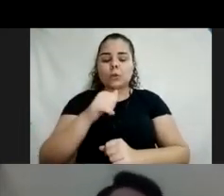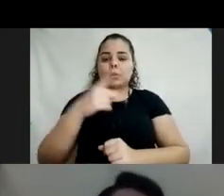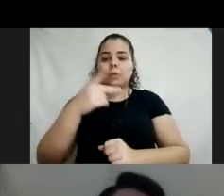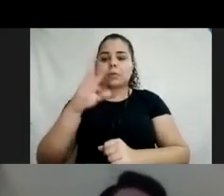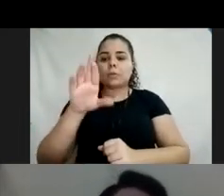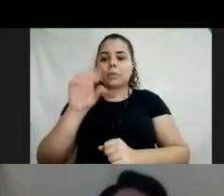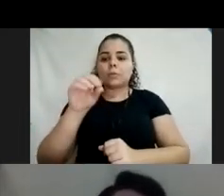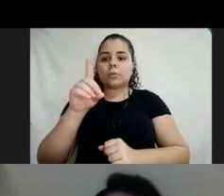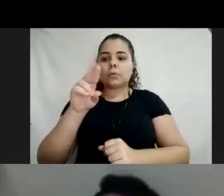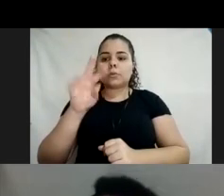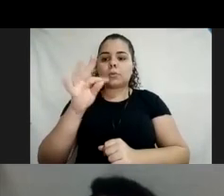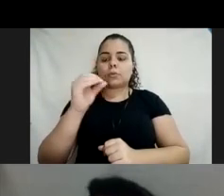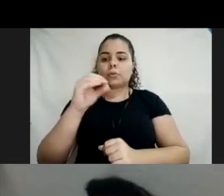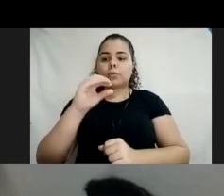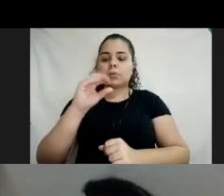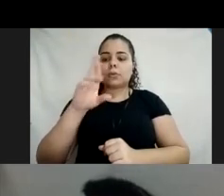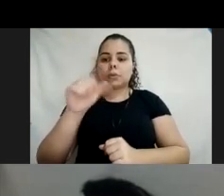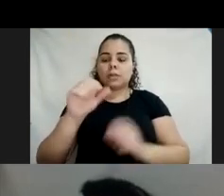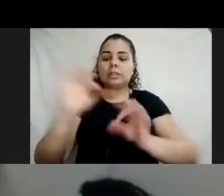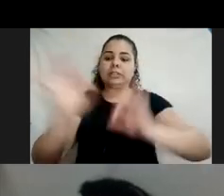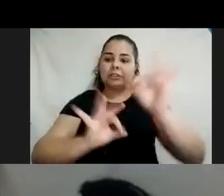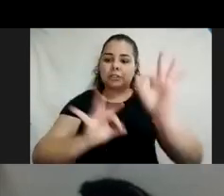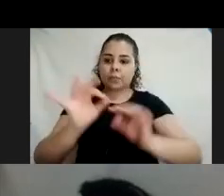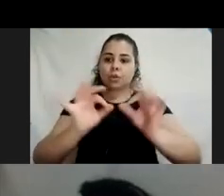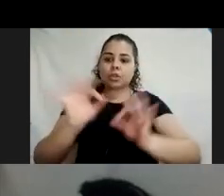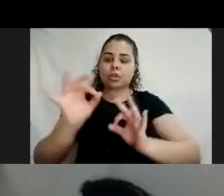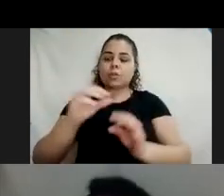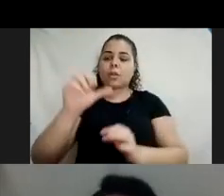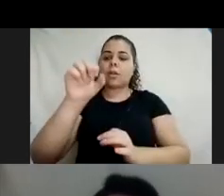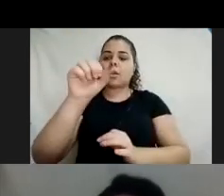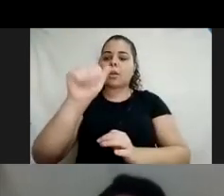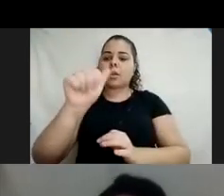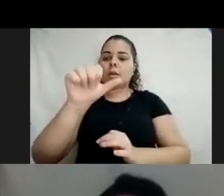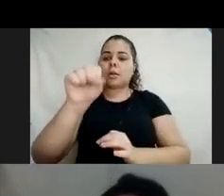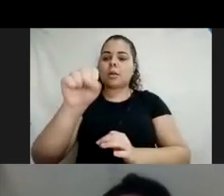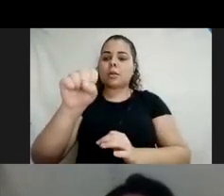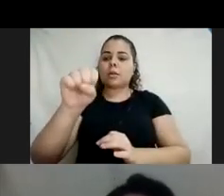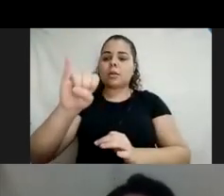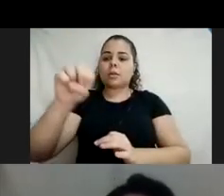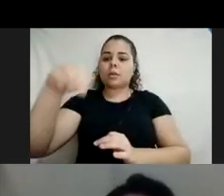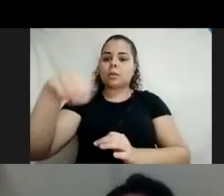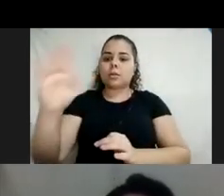Vivemos, a Pathy sabe, certamente. Ah, a Pathy sabe, a Pathy, a